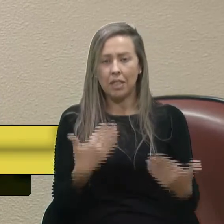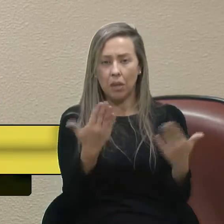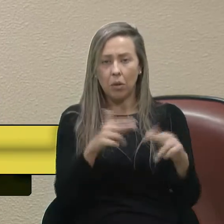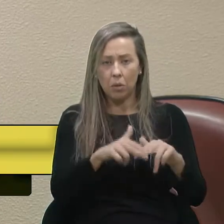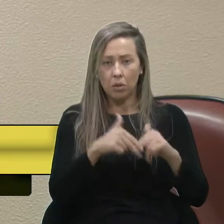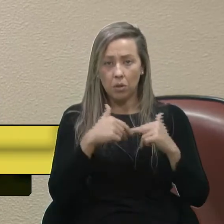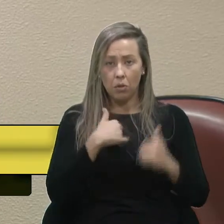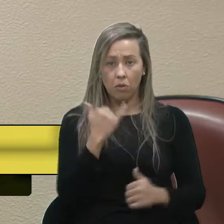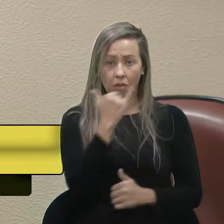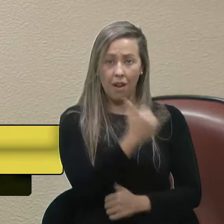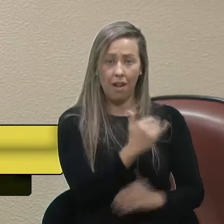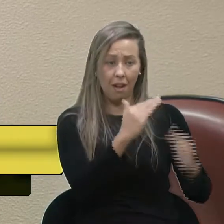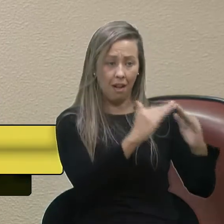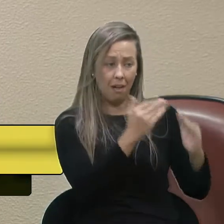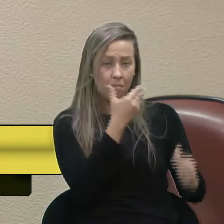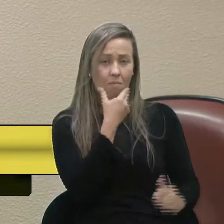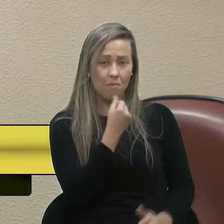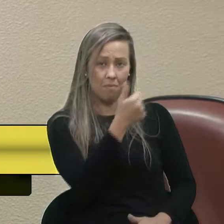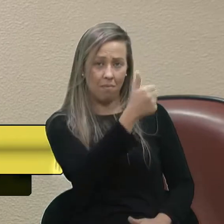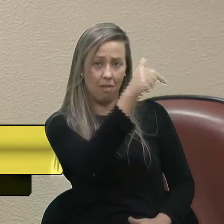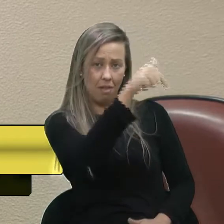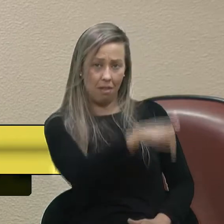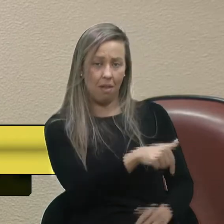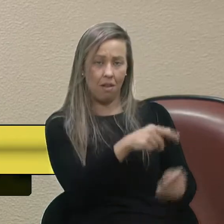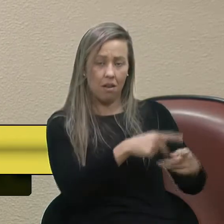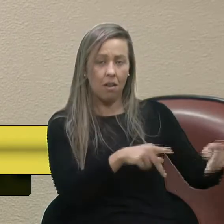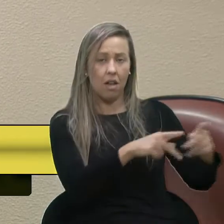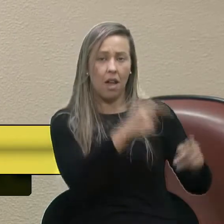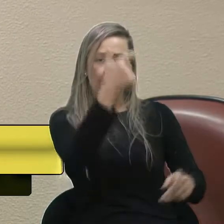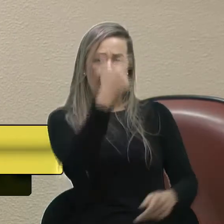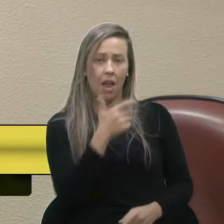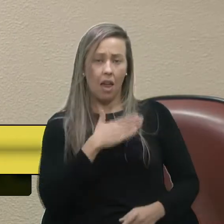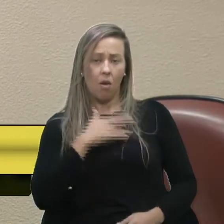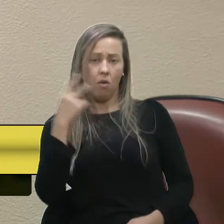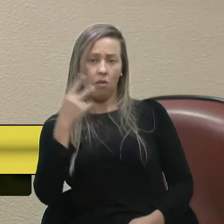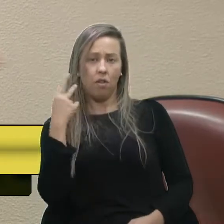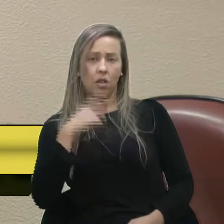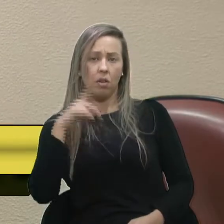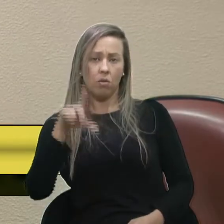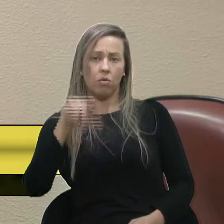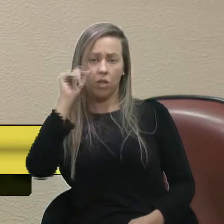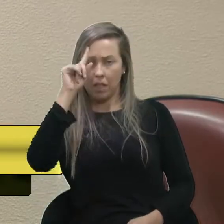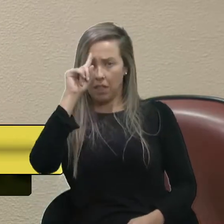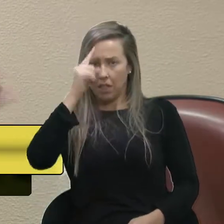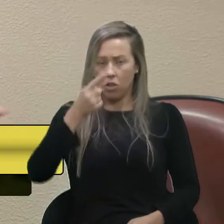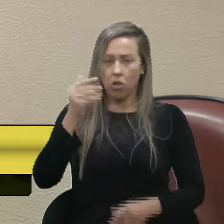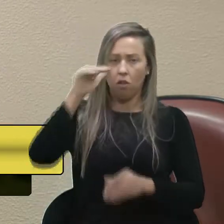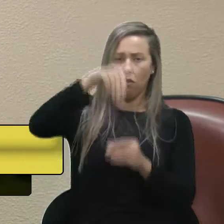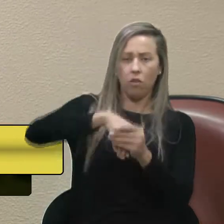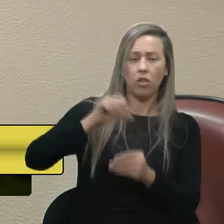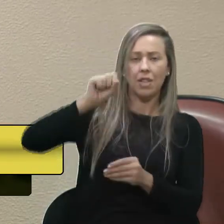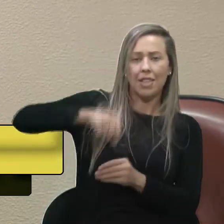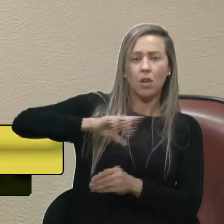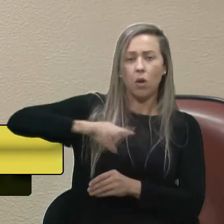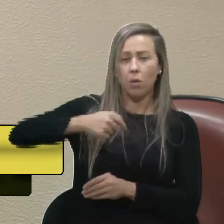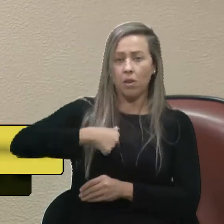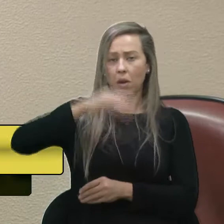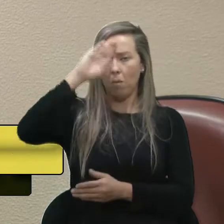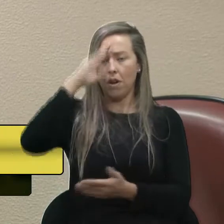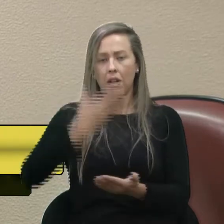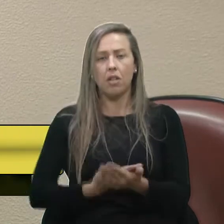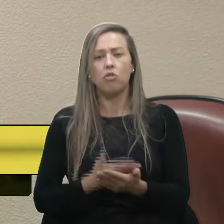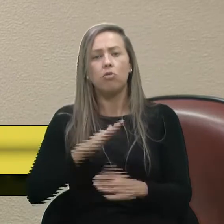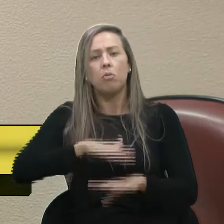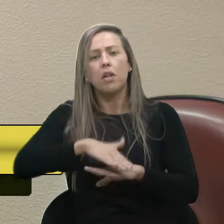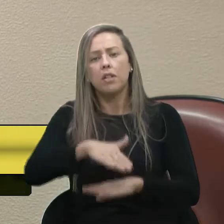morador, vereadora Estela, que eu, como vereadora, tenho a opção de decidir ou não, de votar sim ou não aquilo que eu acredito, e